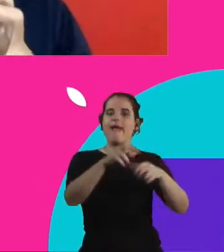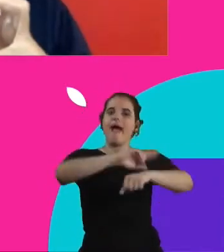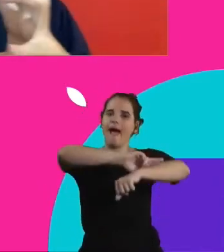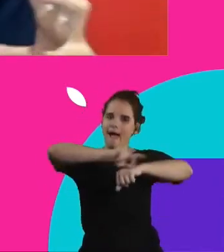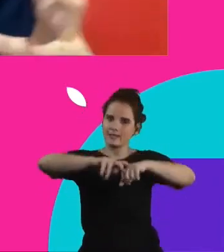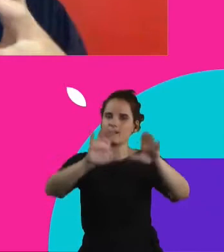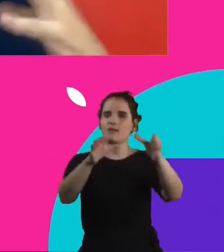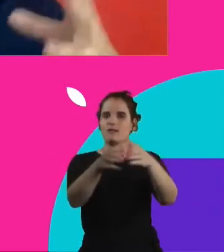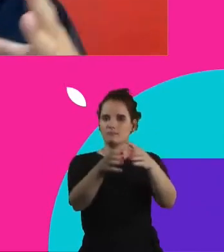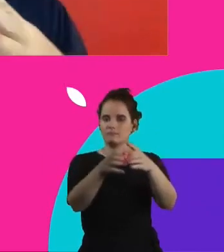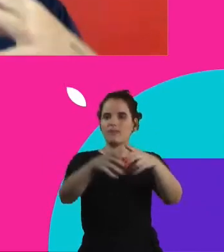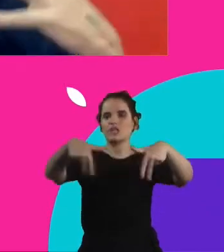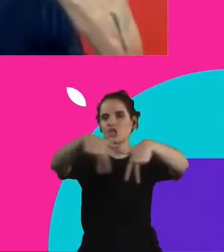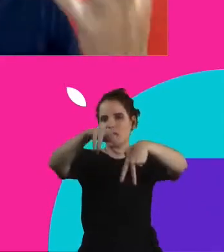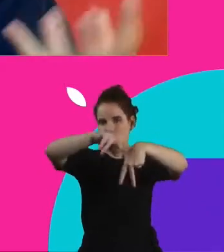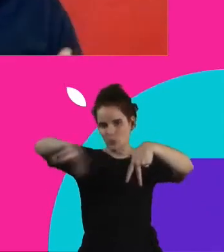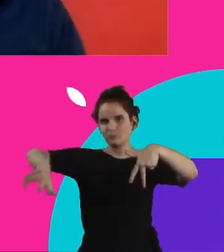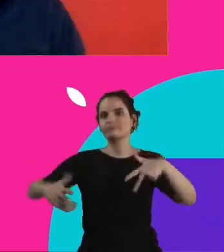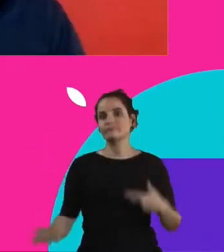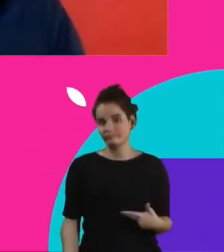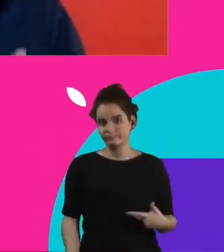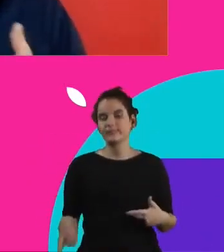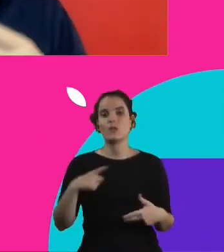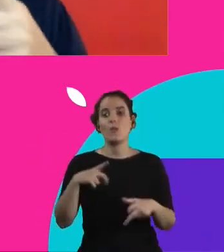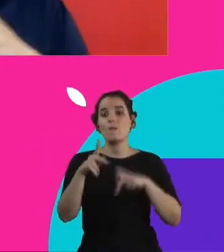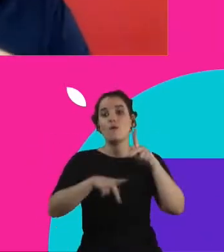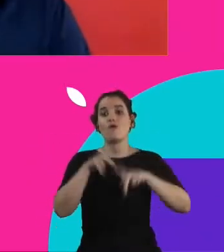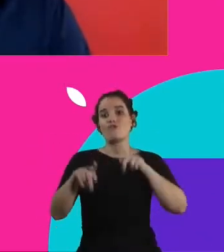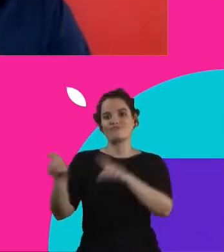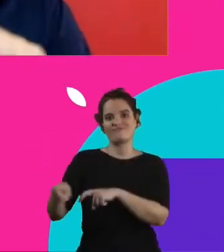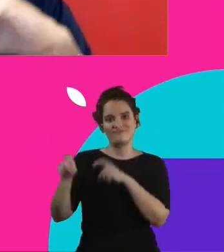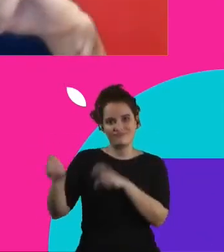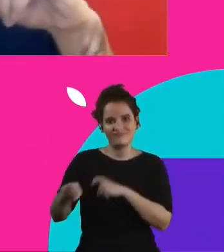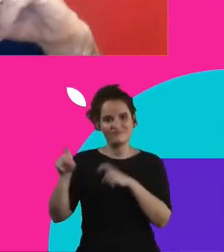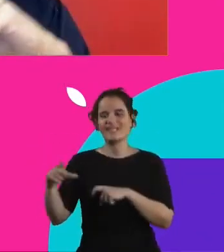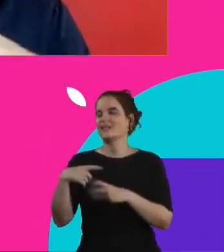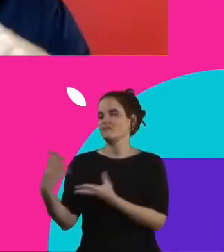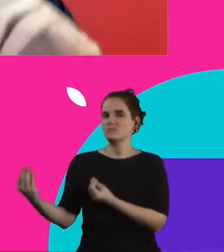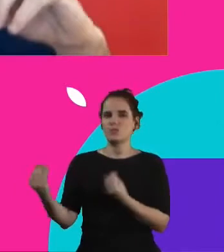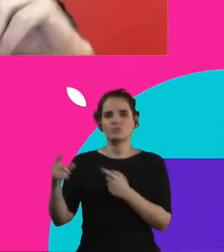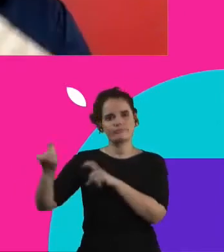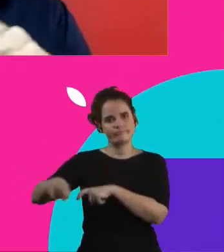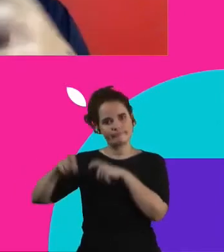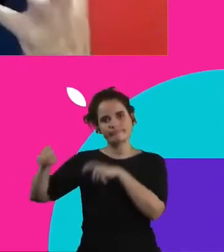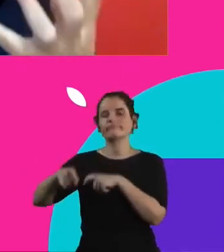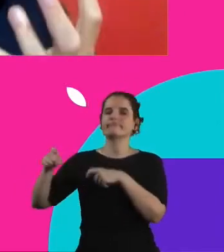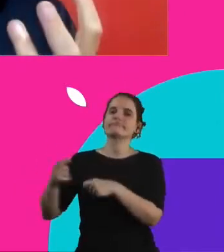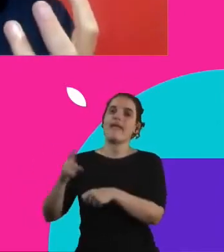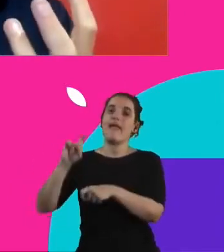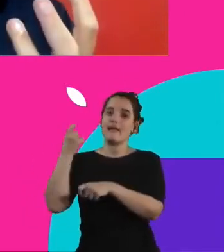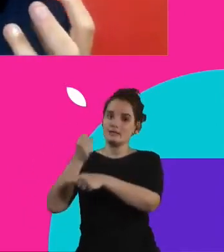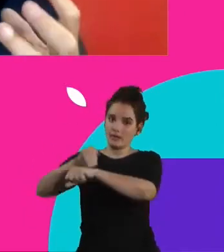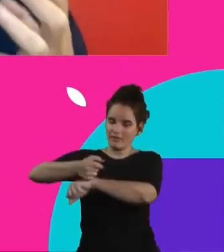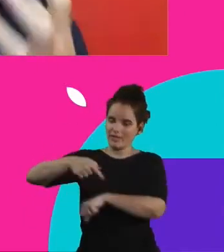se a gente colocar um pouco da condição das pobrezas de populações rurais, agricultores familiares, quilombolas, indígenas